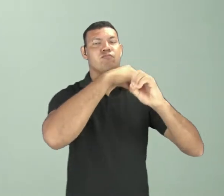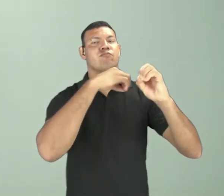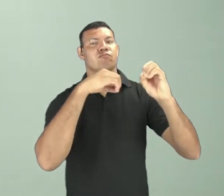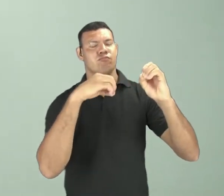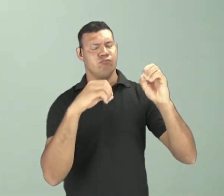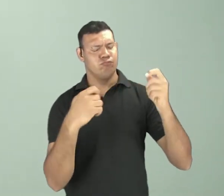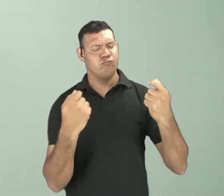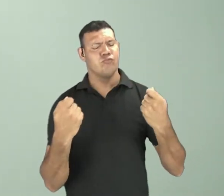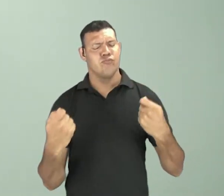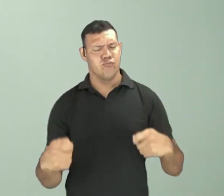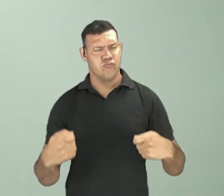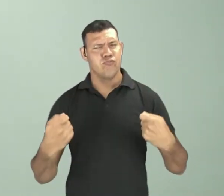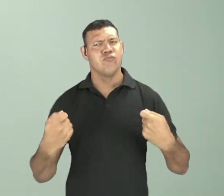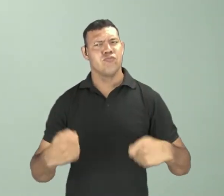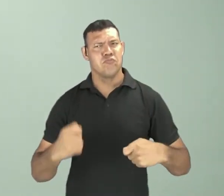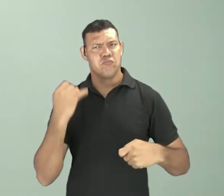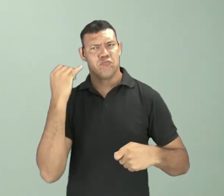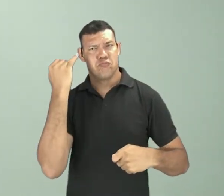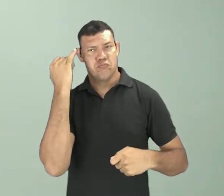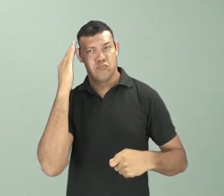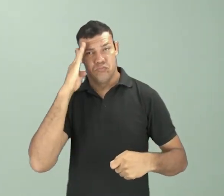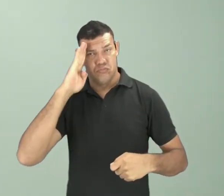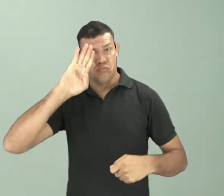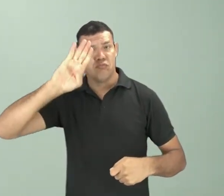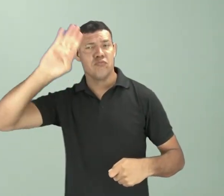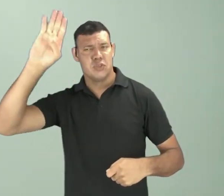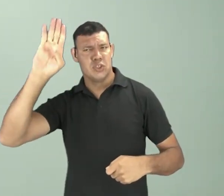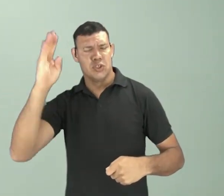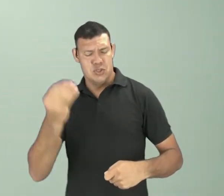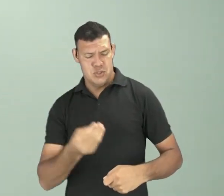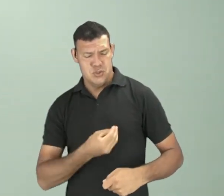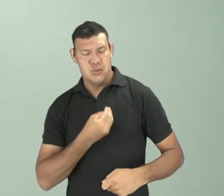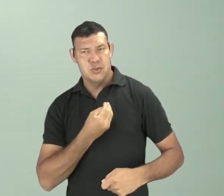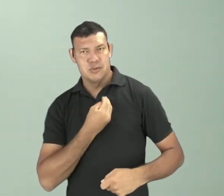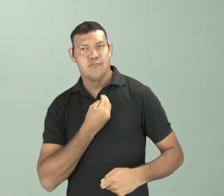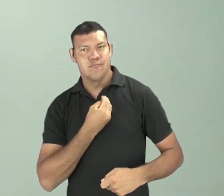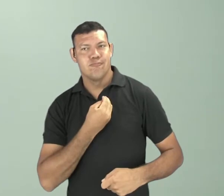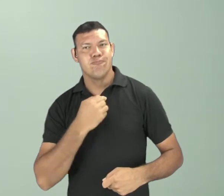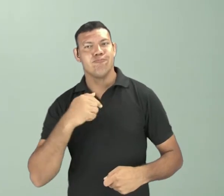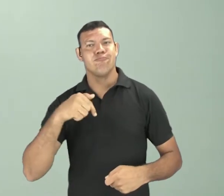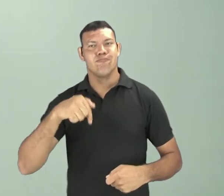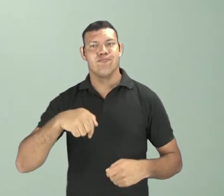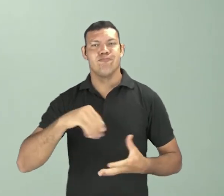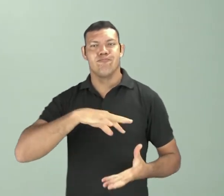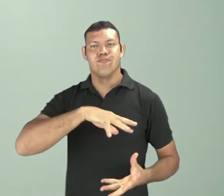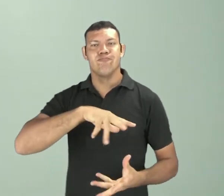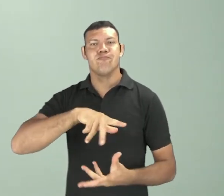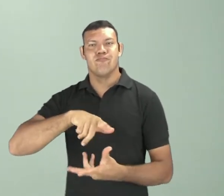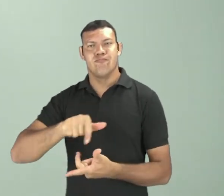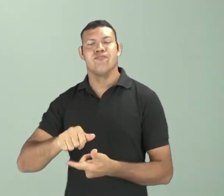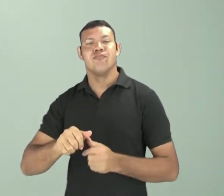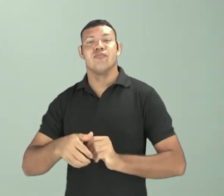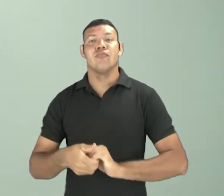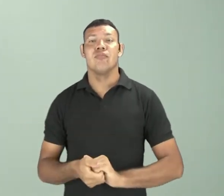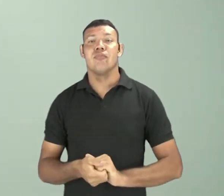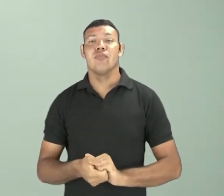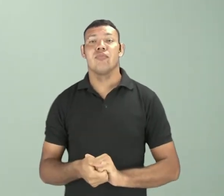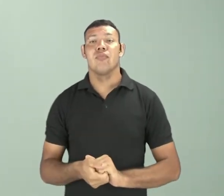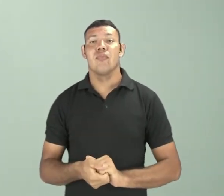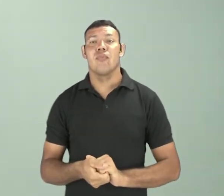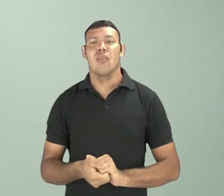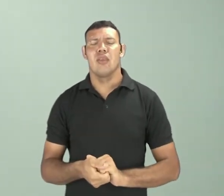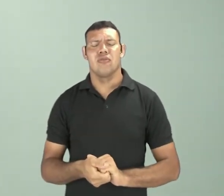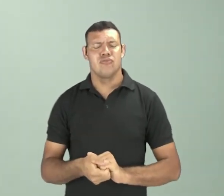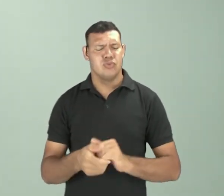vida no nosso planeta. planeta, porque é a partir dessa energia que vem do Sol que acontece